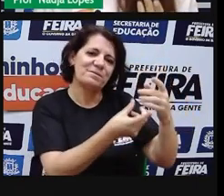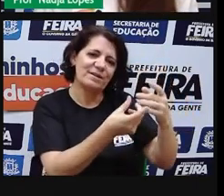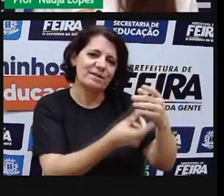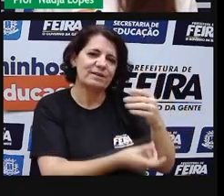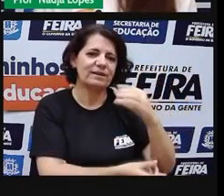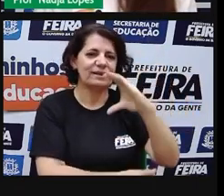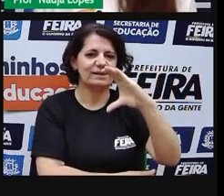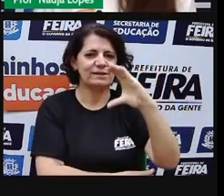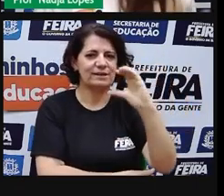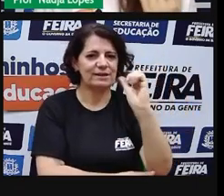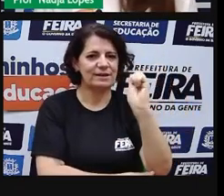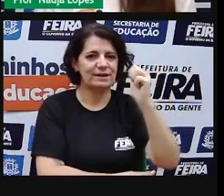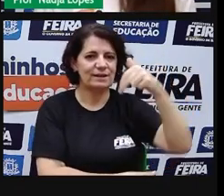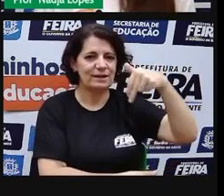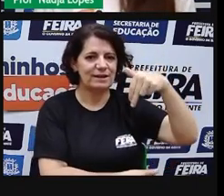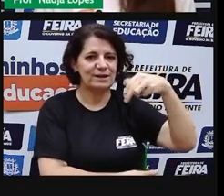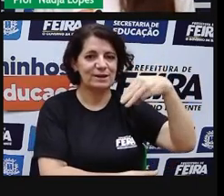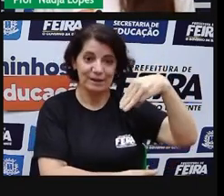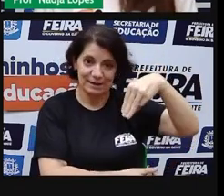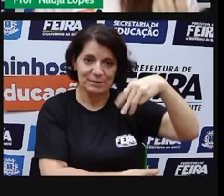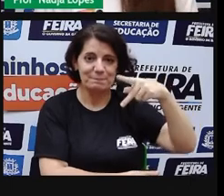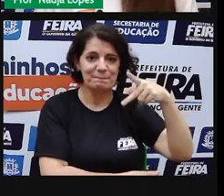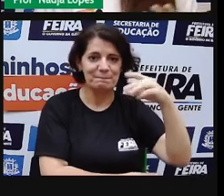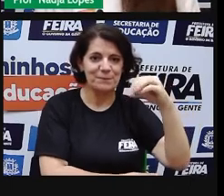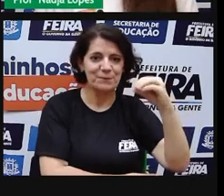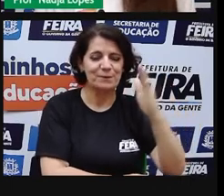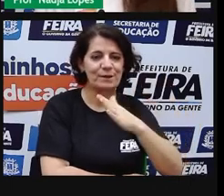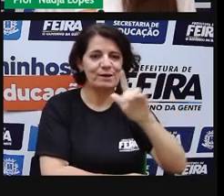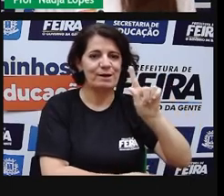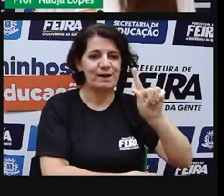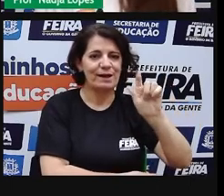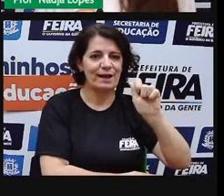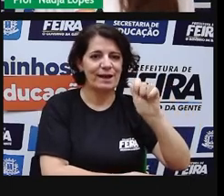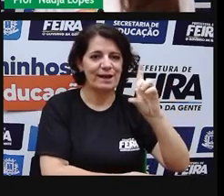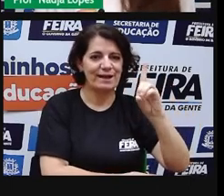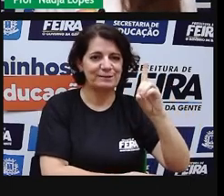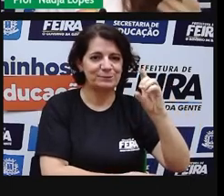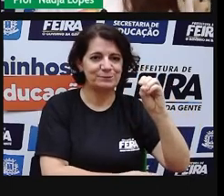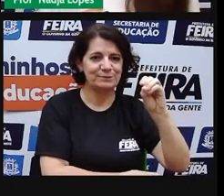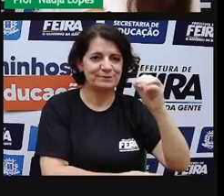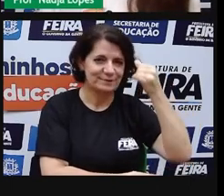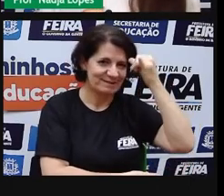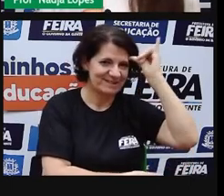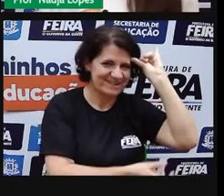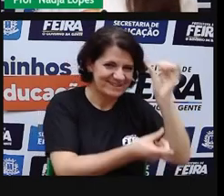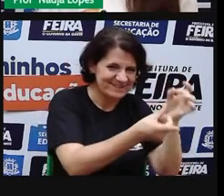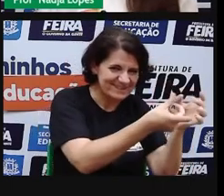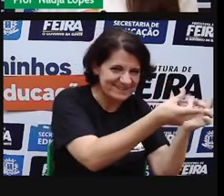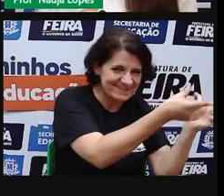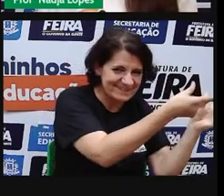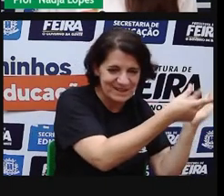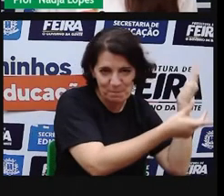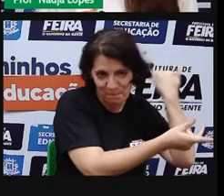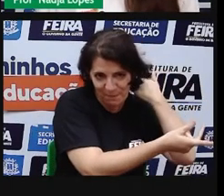a diminuição houve, mas a gente ainda tem, né, como uma forma tradicional de geração de emprego.